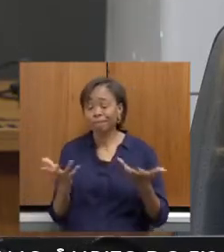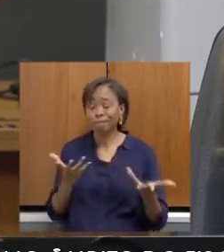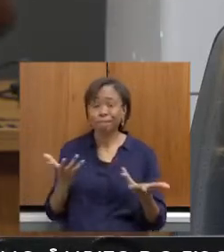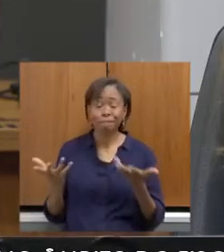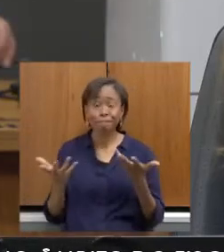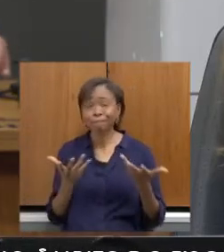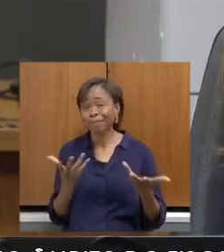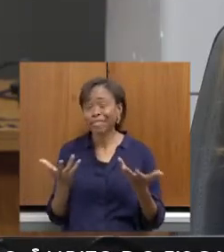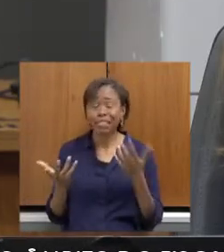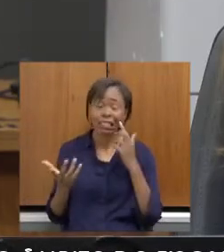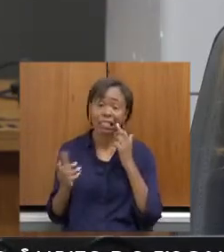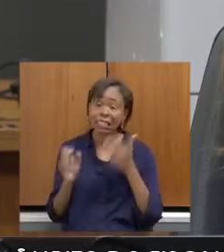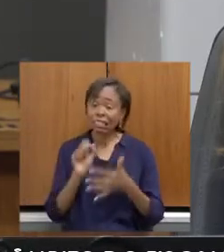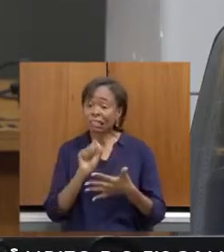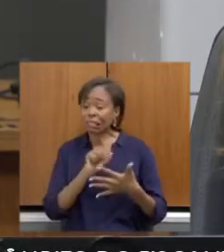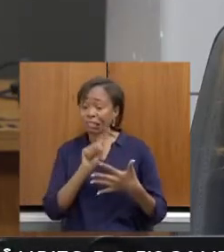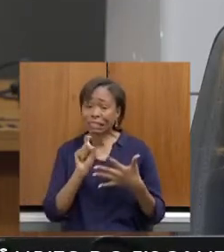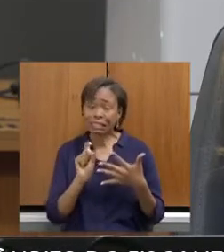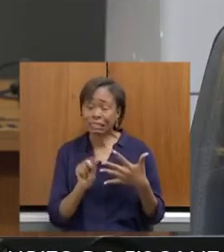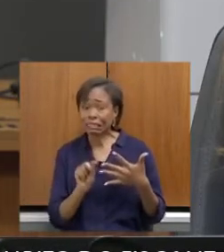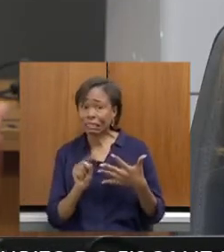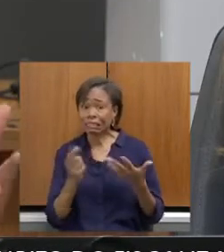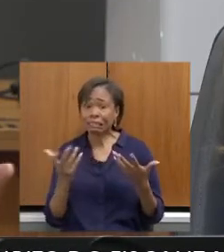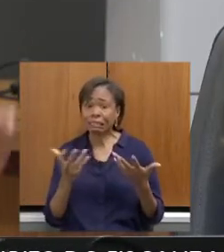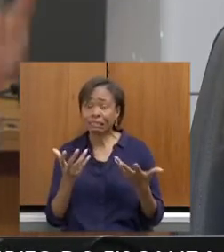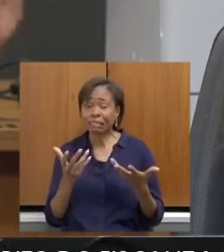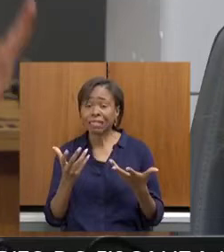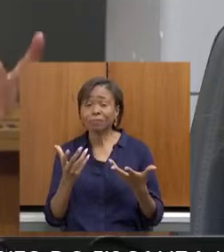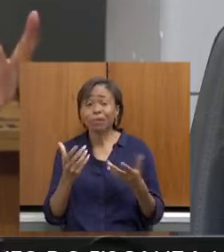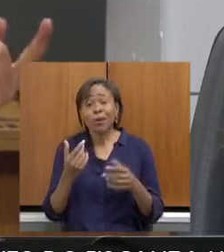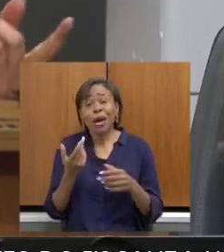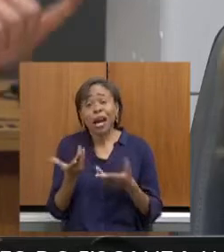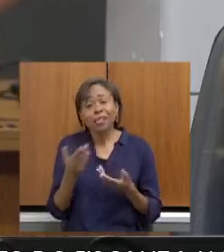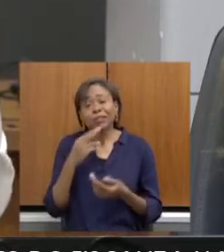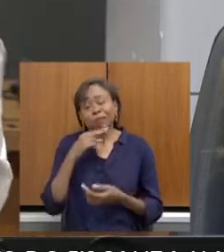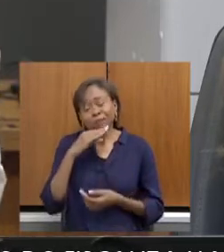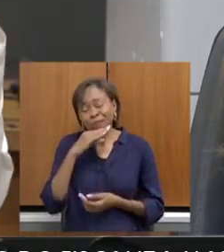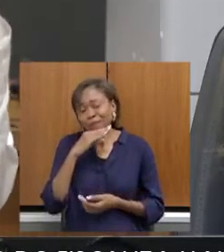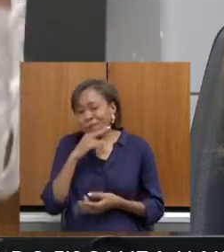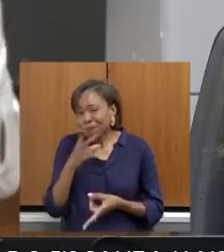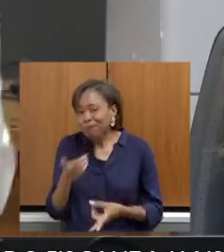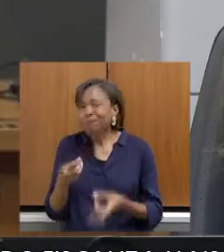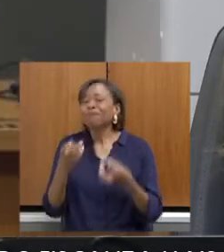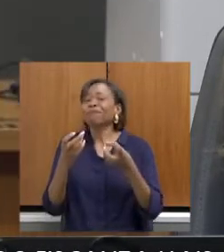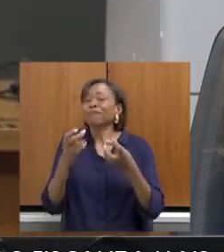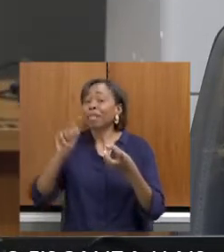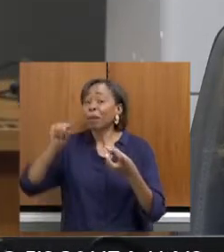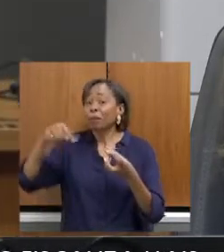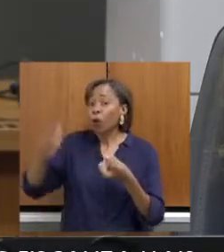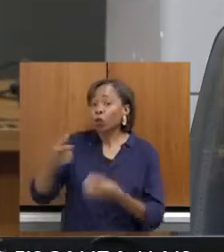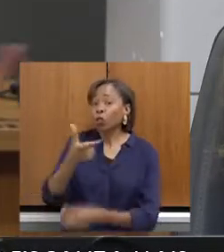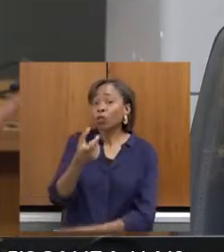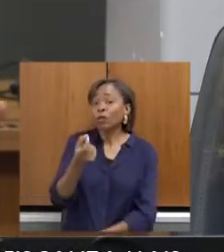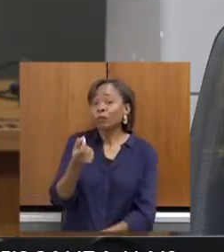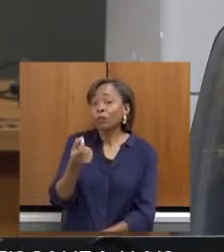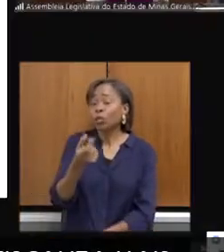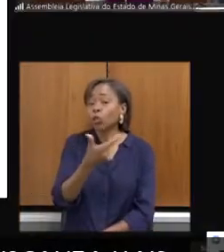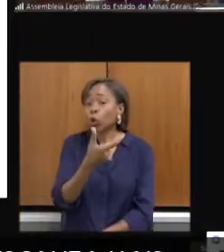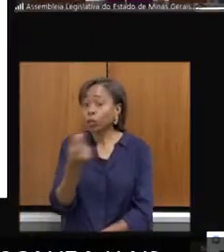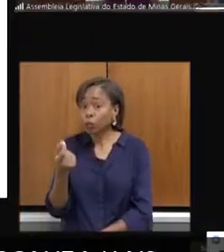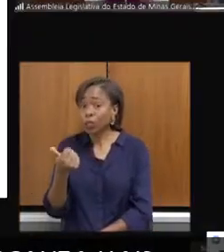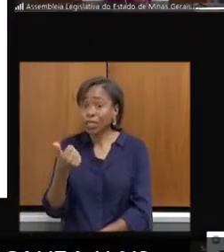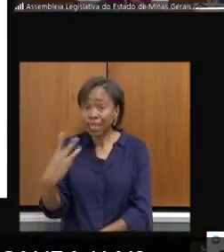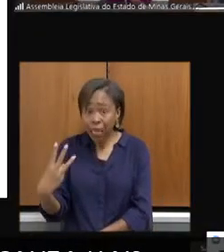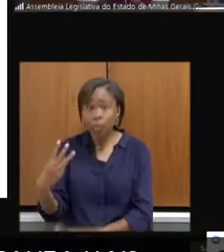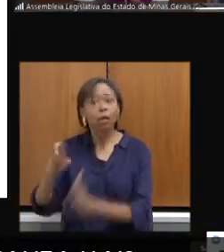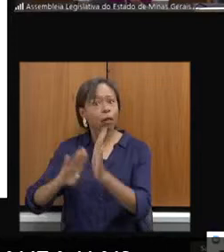hipótese, ela fica bem mais forte quando a gente percebe novamente o crescimento em 2013, que é